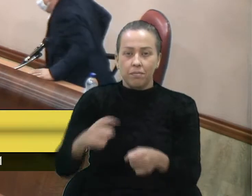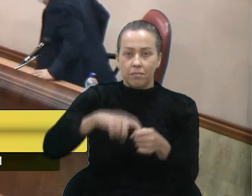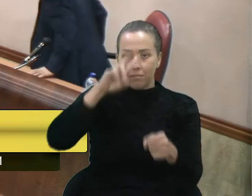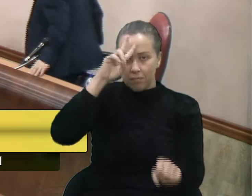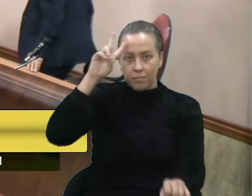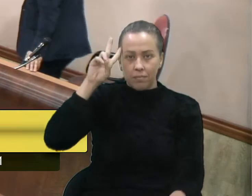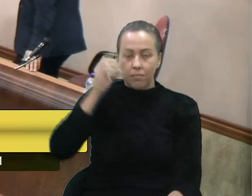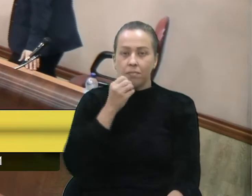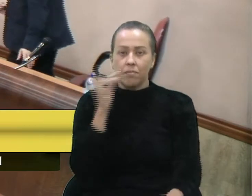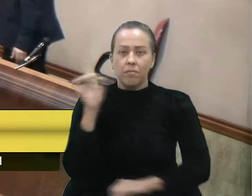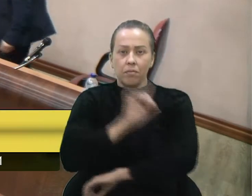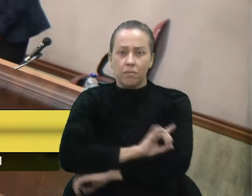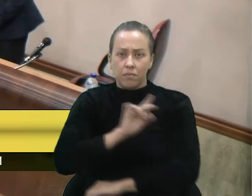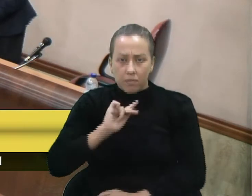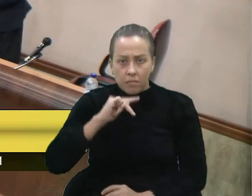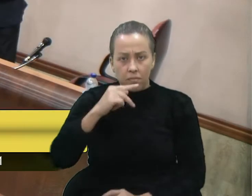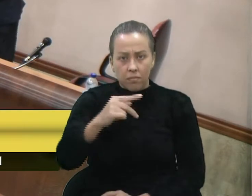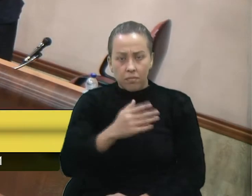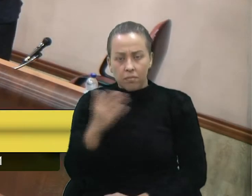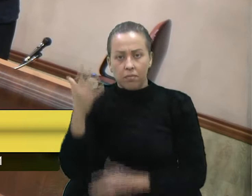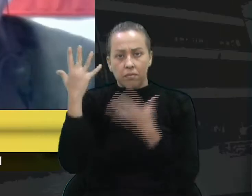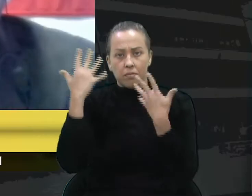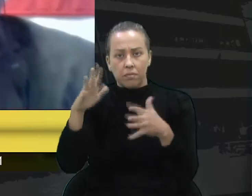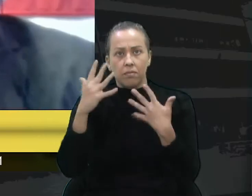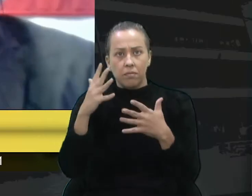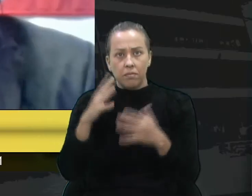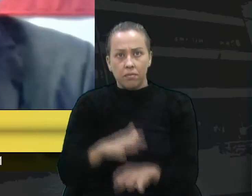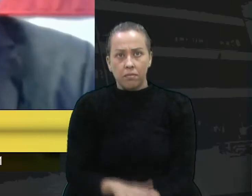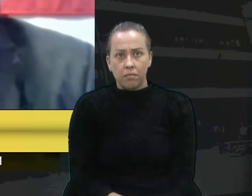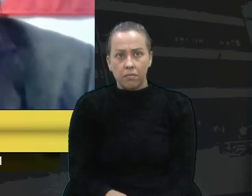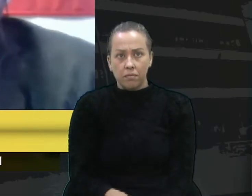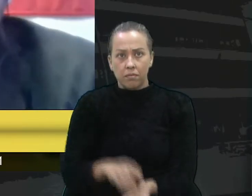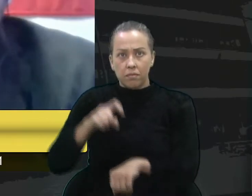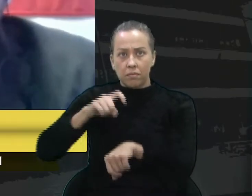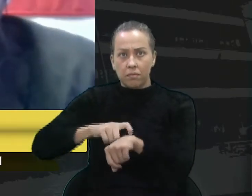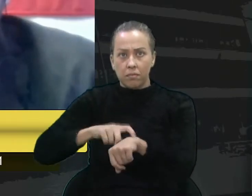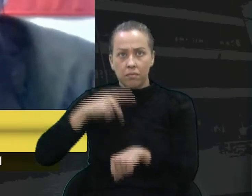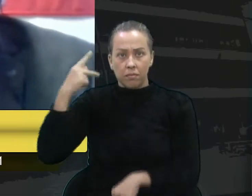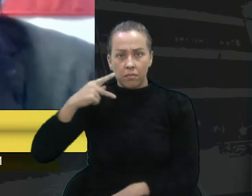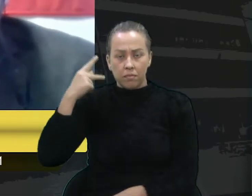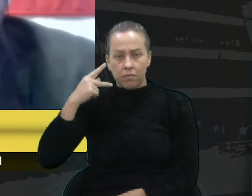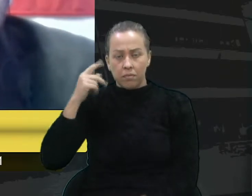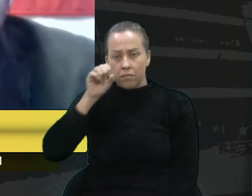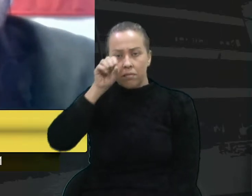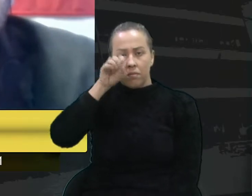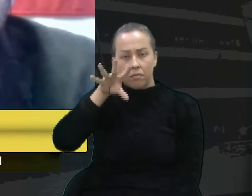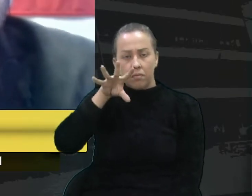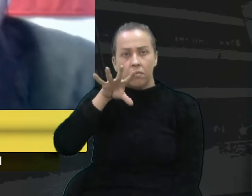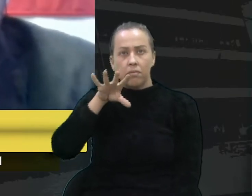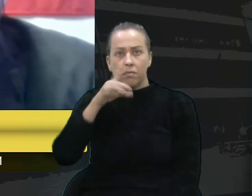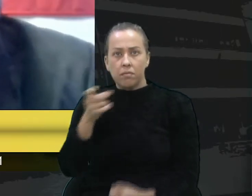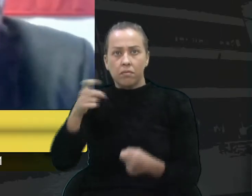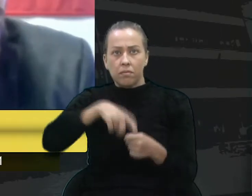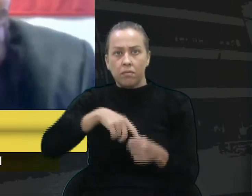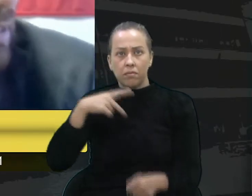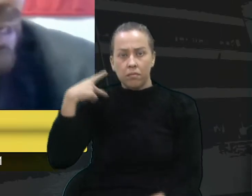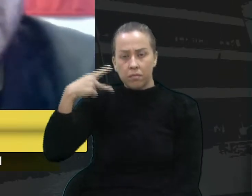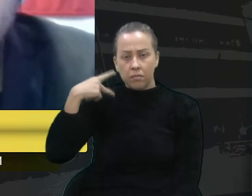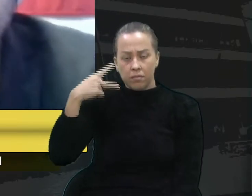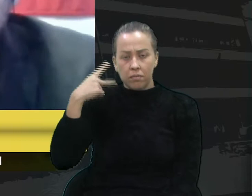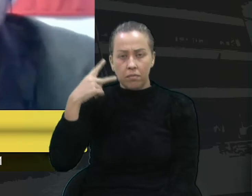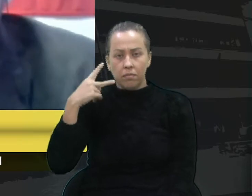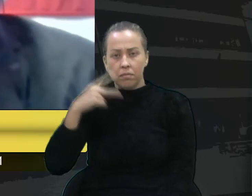Bom dia, senhor presidente. Parabéns pela condução até o momento, então, vereador Fiusa. Agora volta o Velocino Eis.